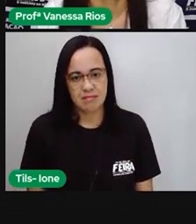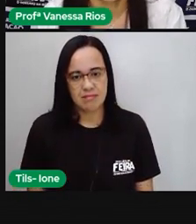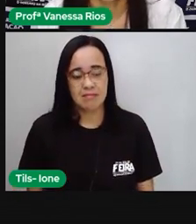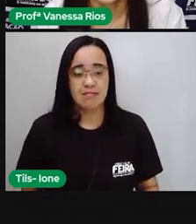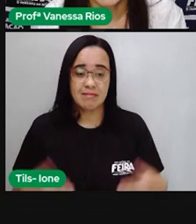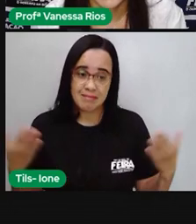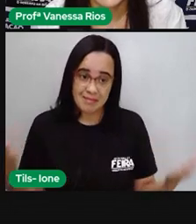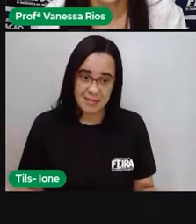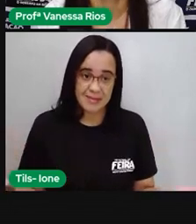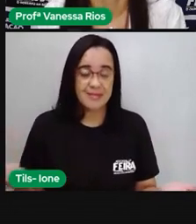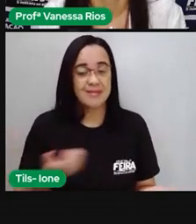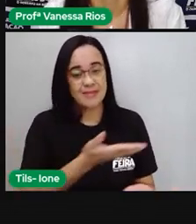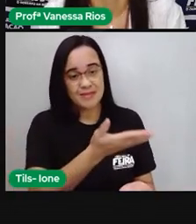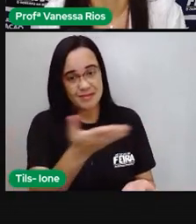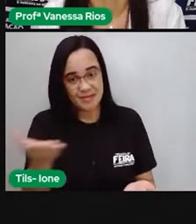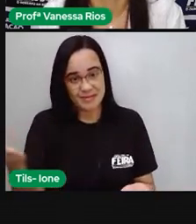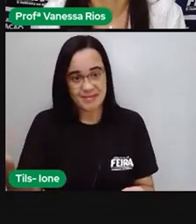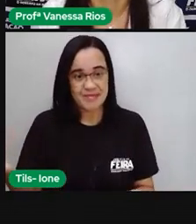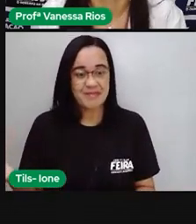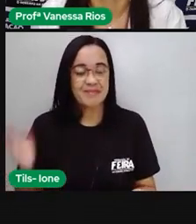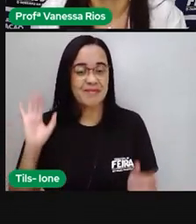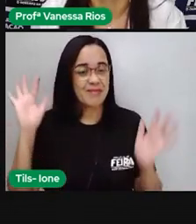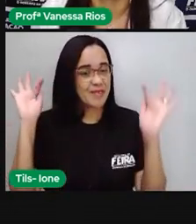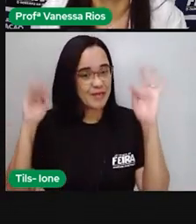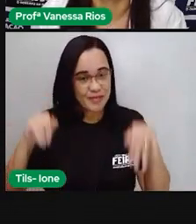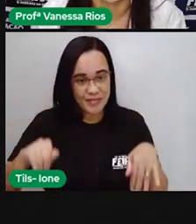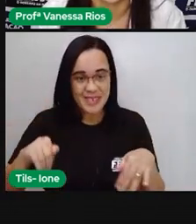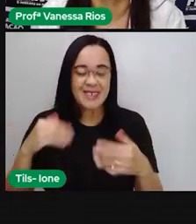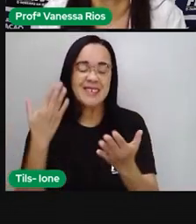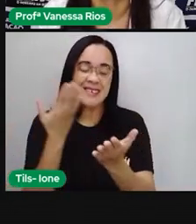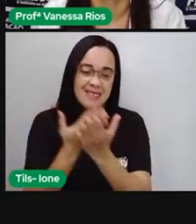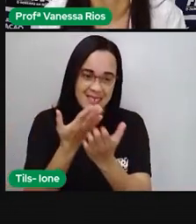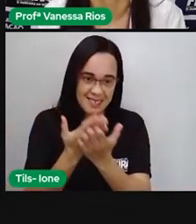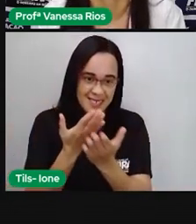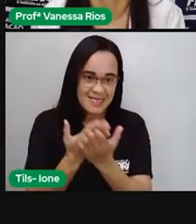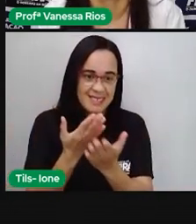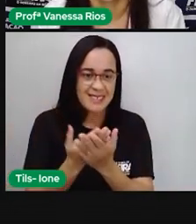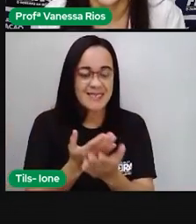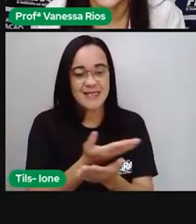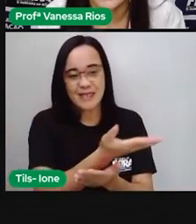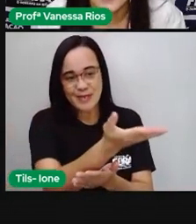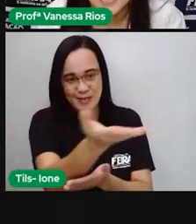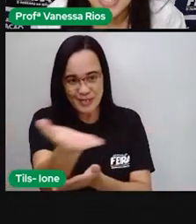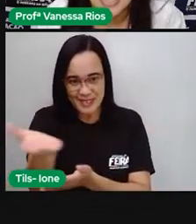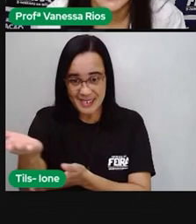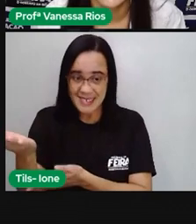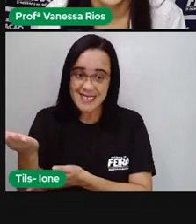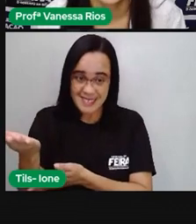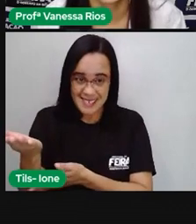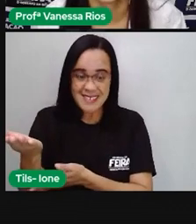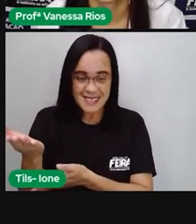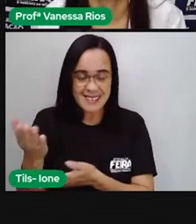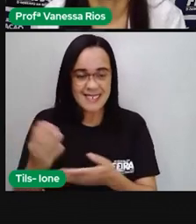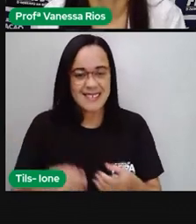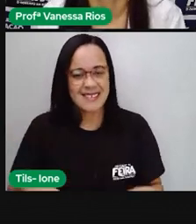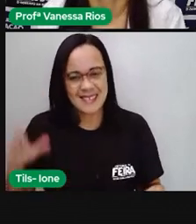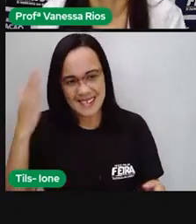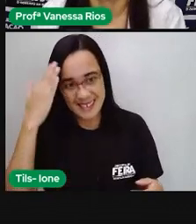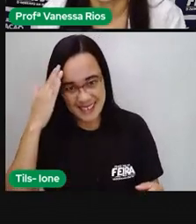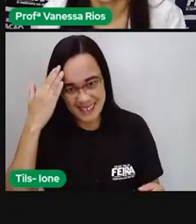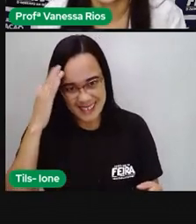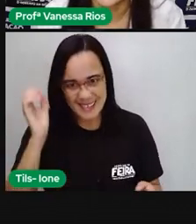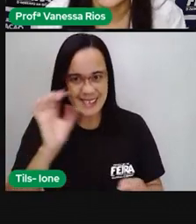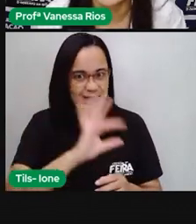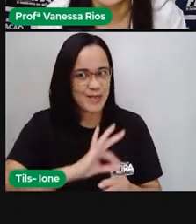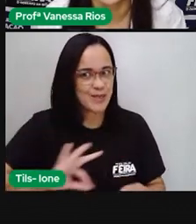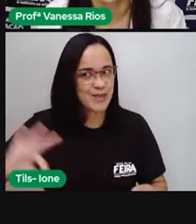Pois é, turma, olha só, chegamos ao final da nossa aula e agora, ó, é com você. Entenderam aí toda